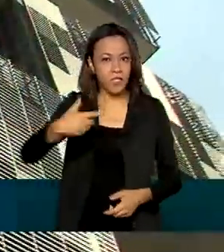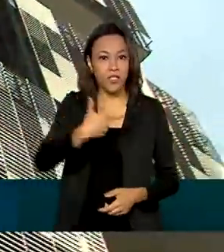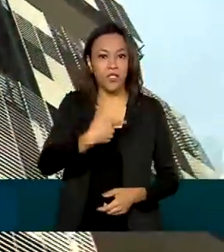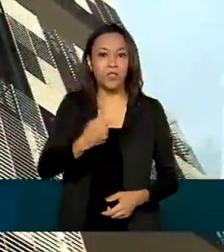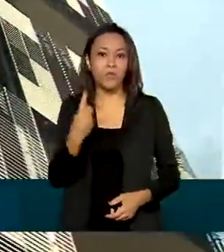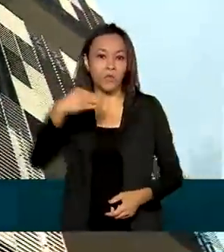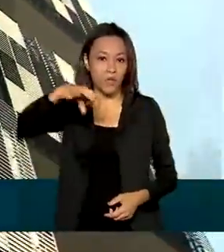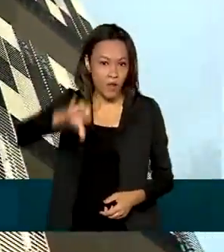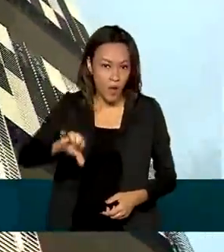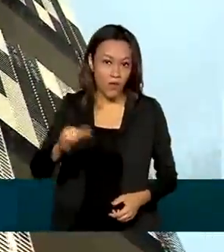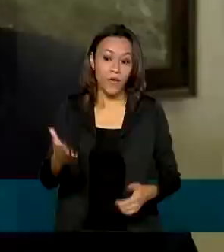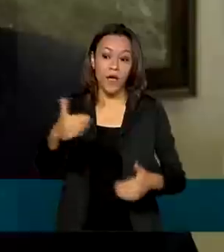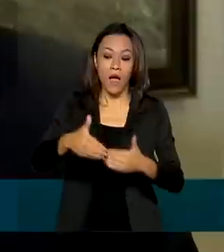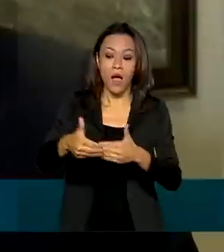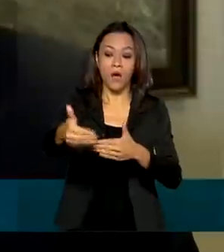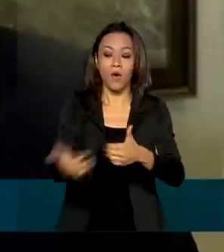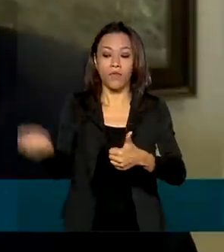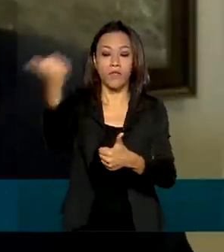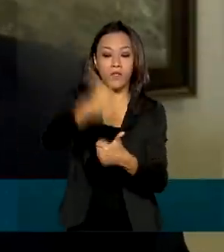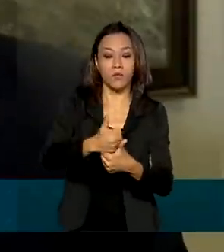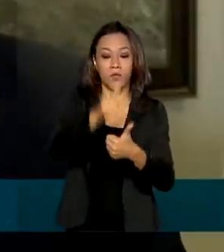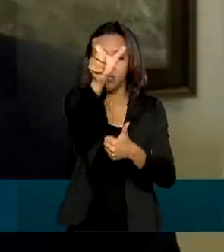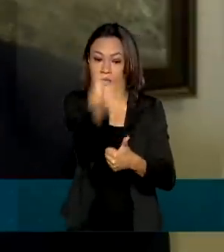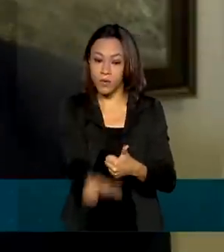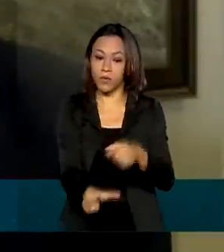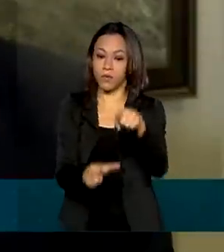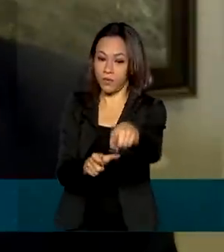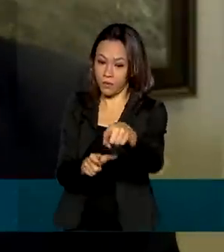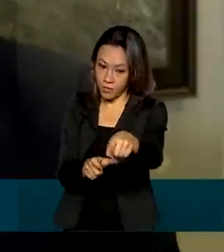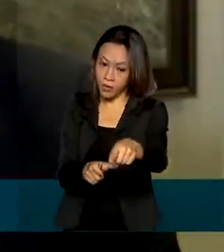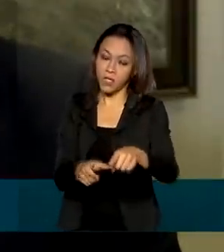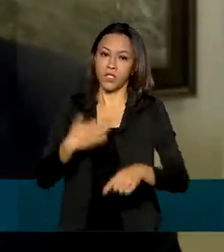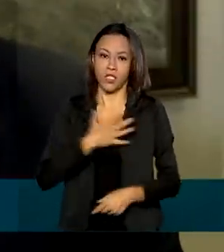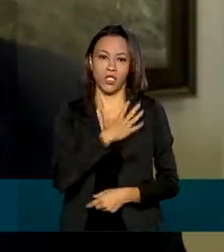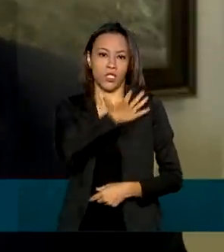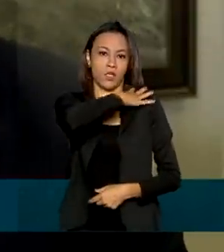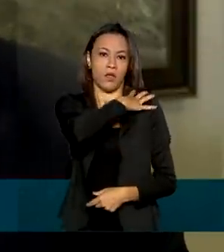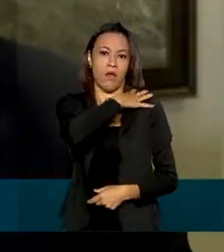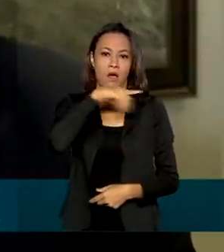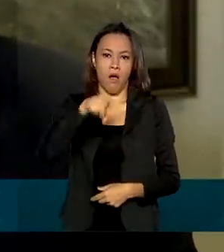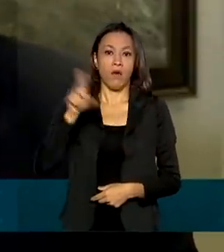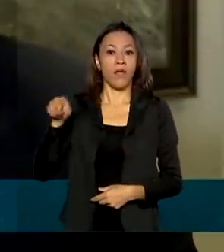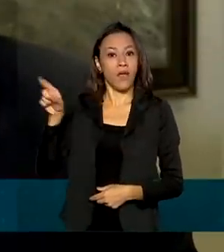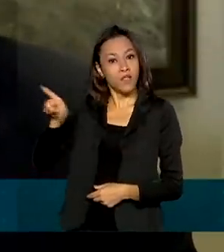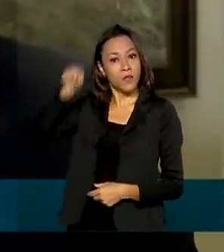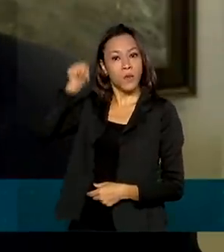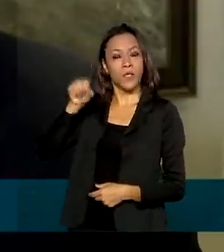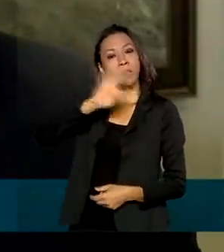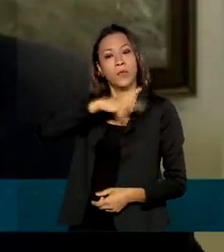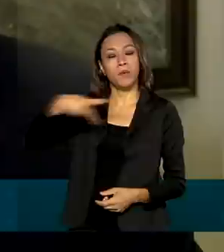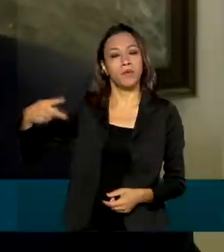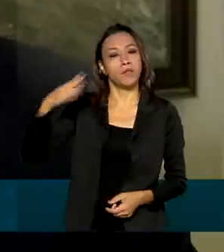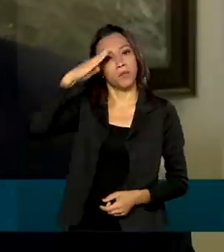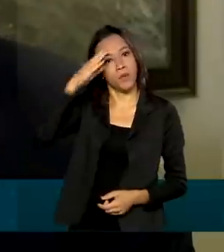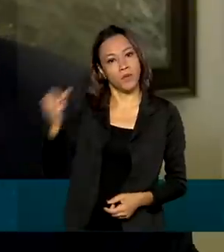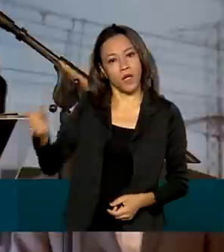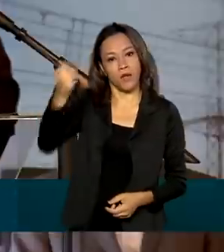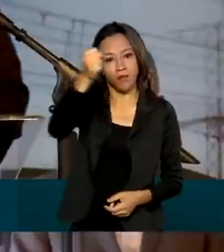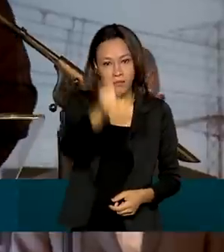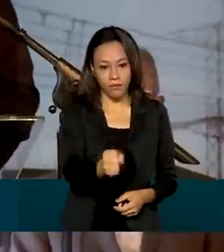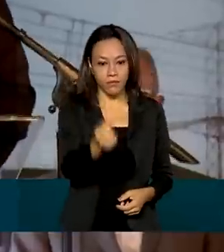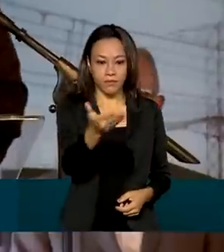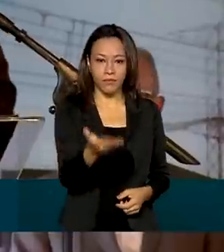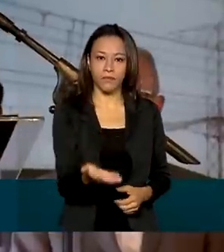o executivo será substituído pelo general Joaquim Silva e Luna, indicado pelo presidente Jair Bolsonaro.